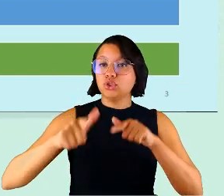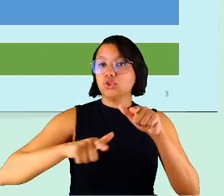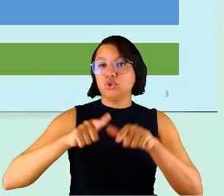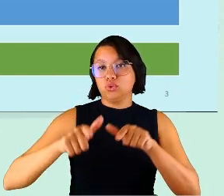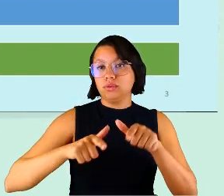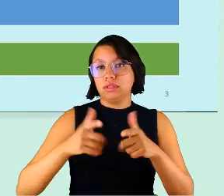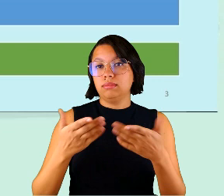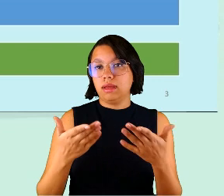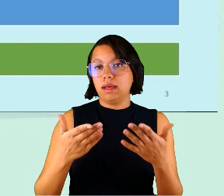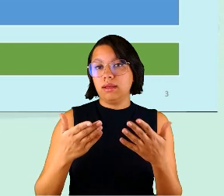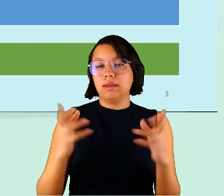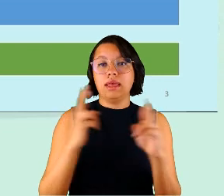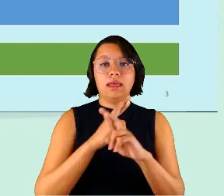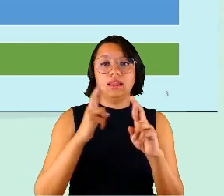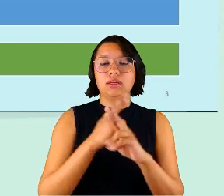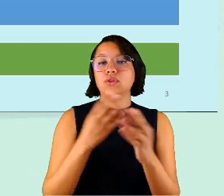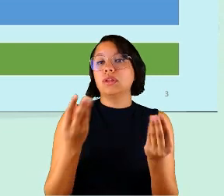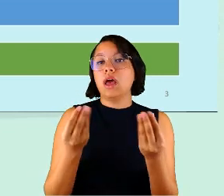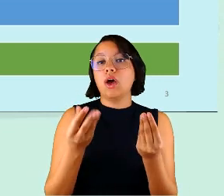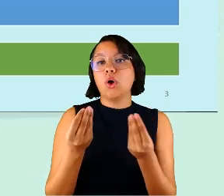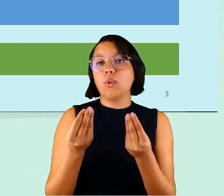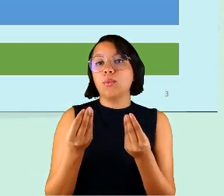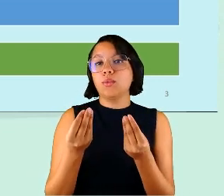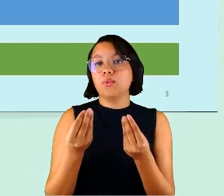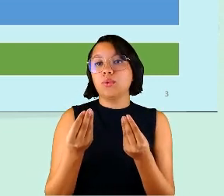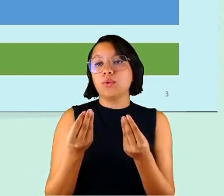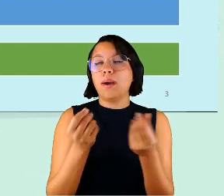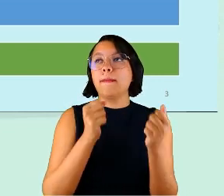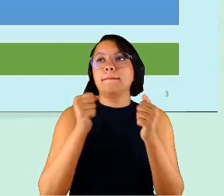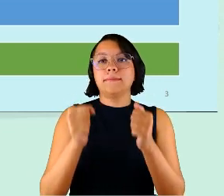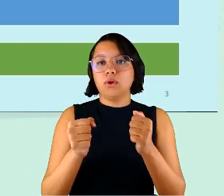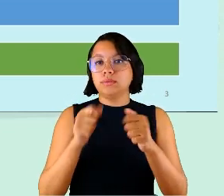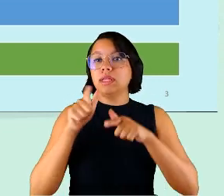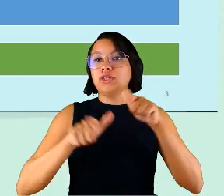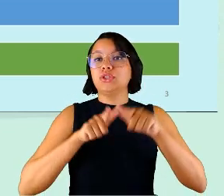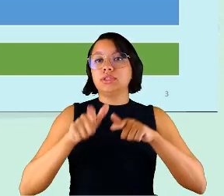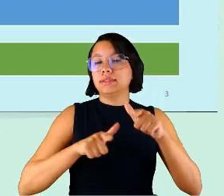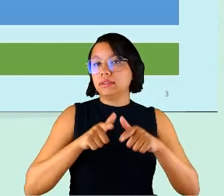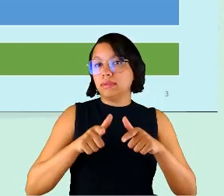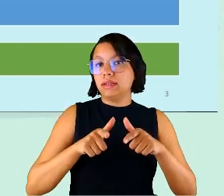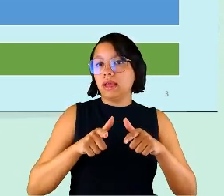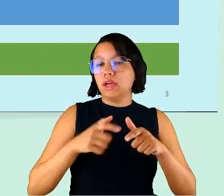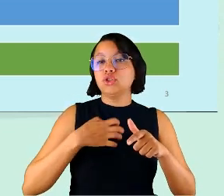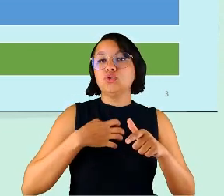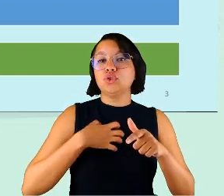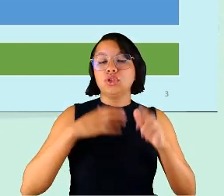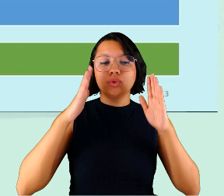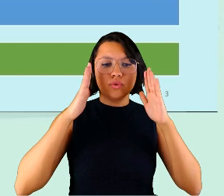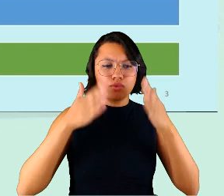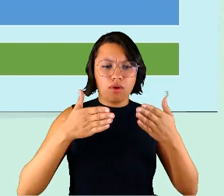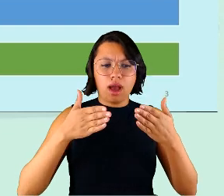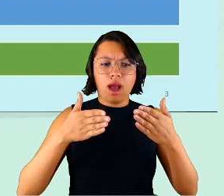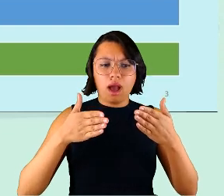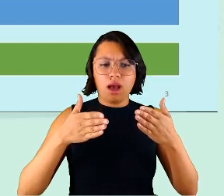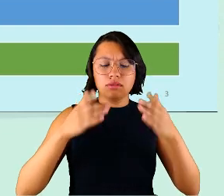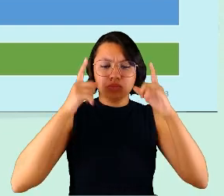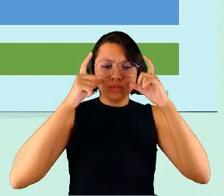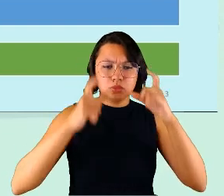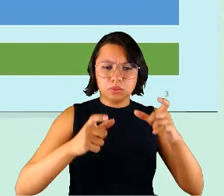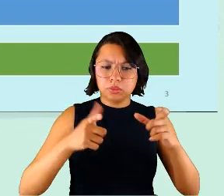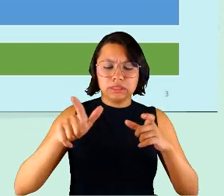bastante associada à possibilidade de trabalhar de modo concentrado, sem